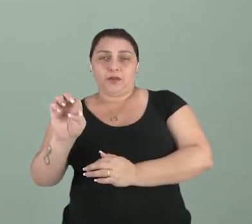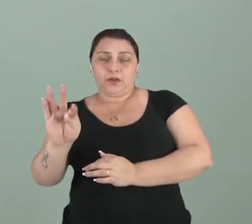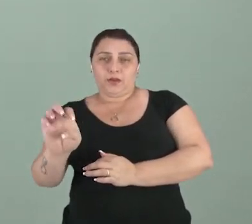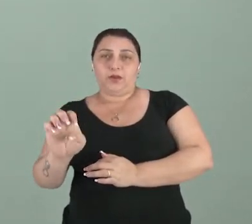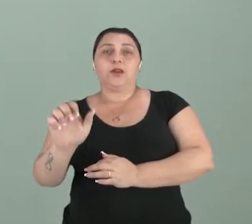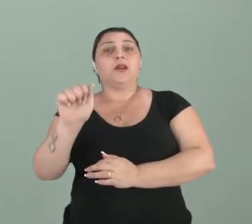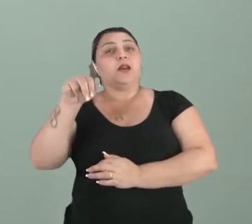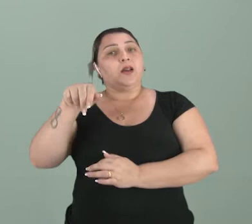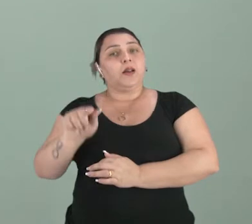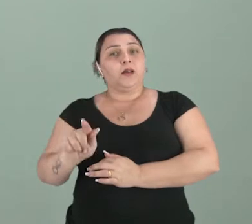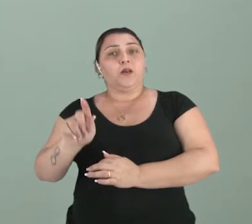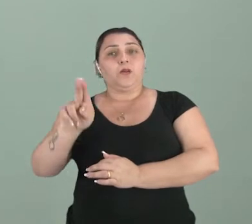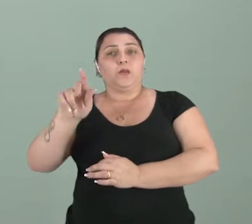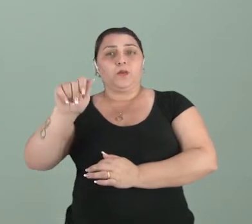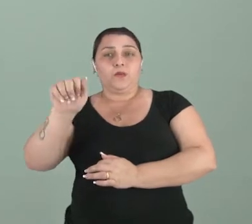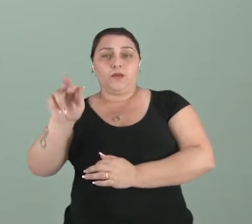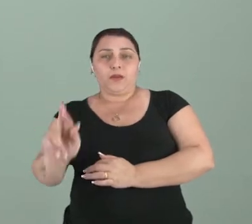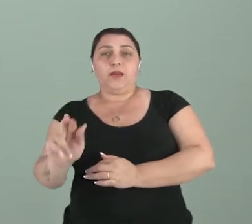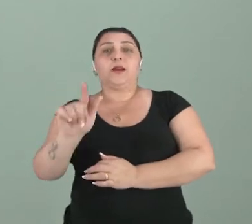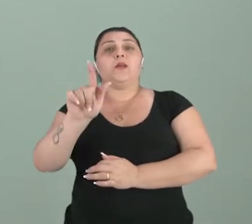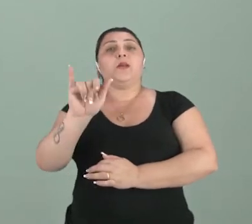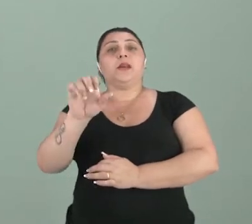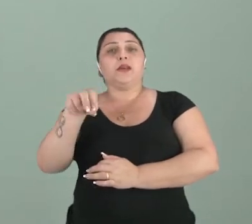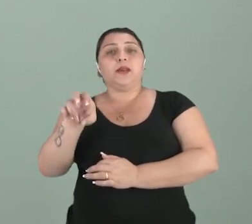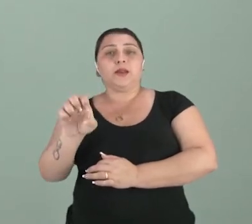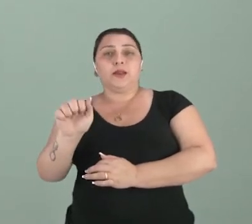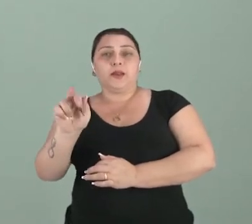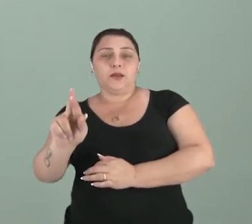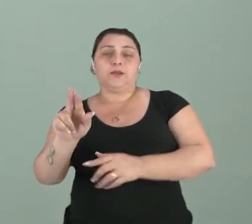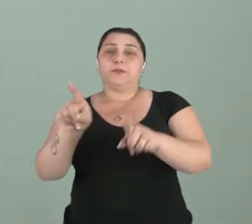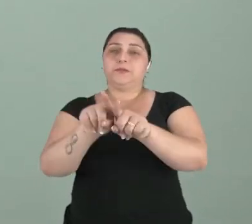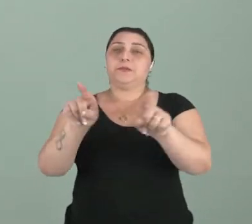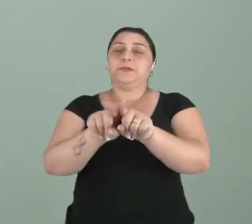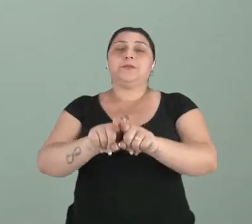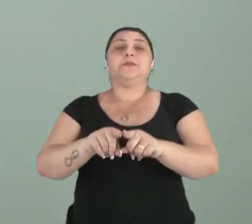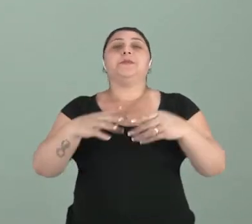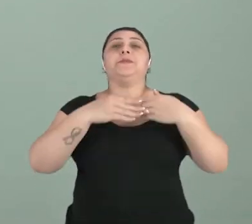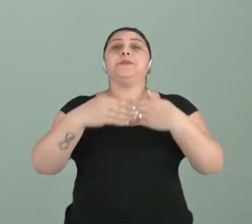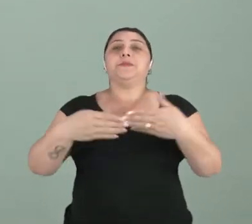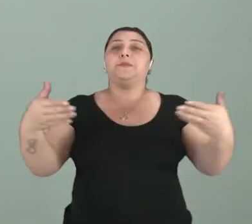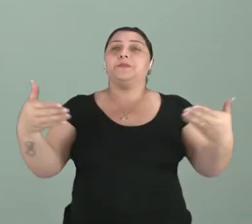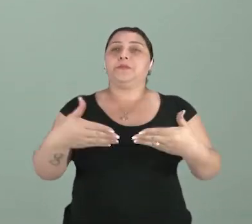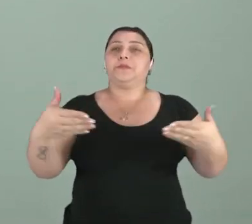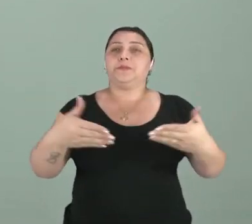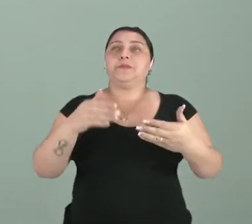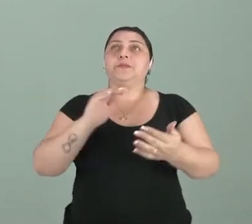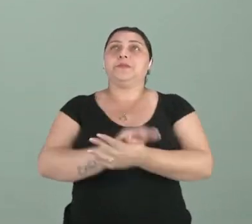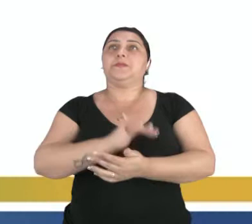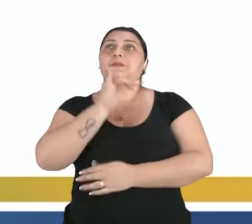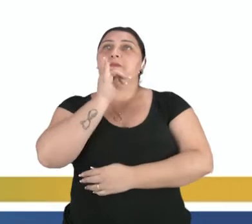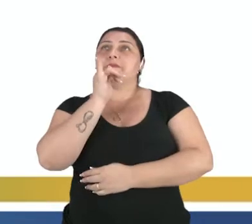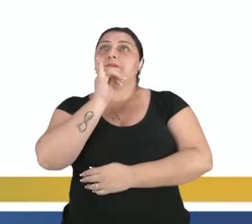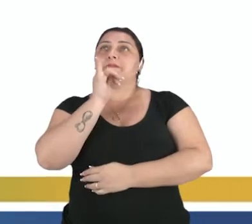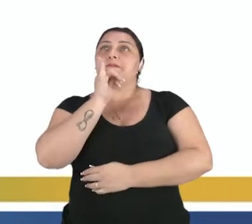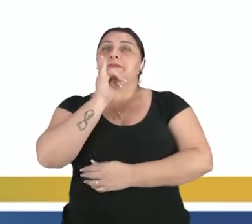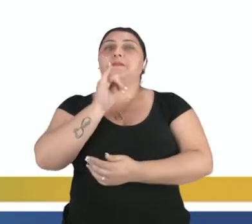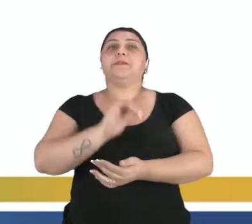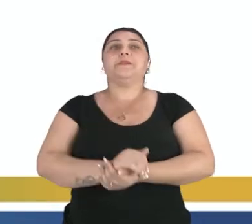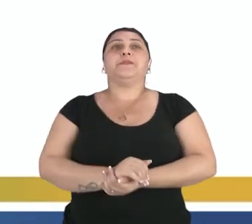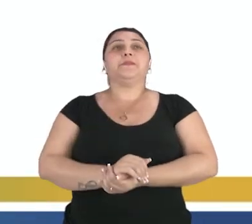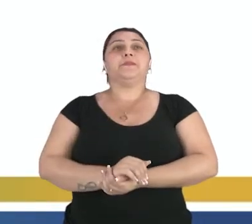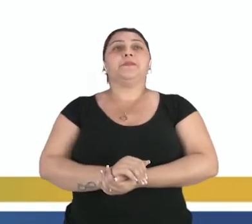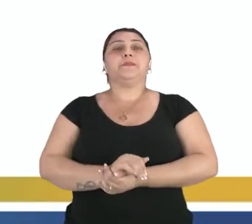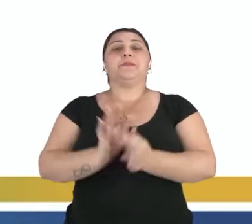coeficiente angular e o coeficiente linear. E aí nós estamos trazendo hoje é um exemplo de função